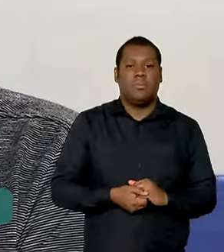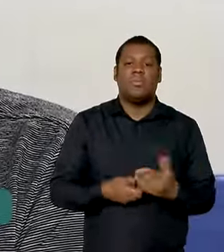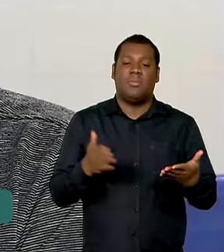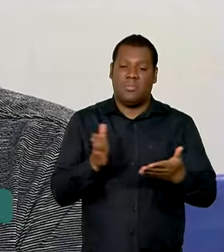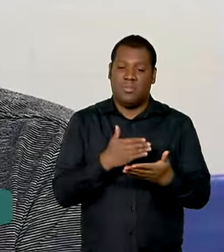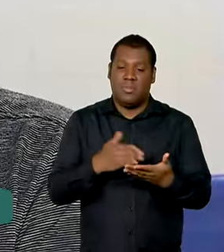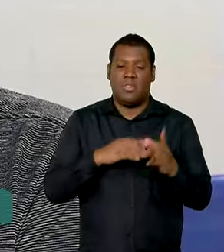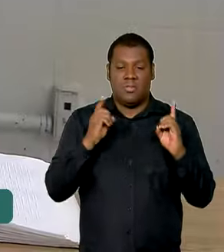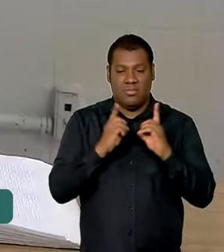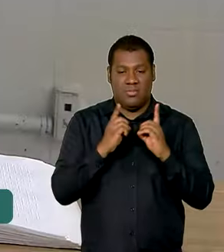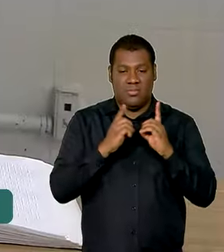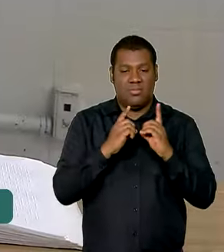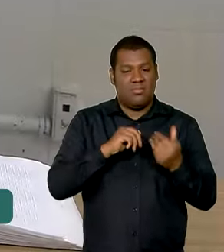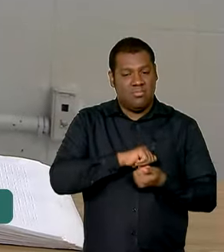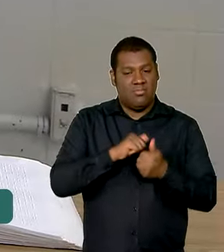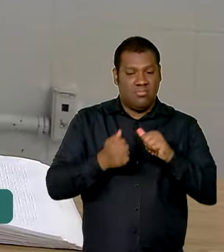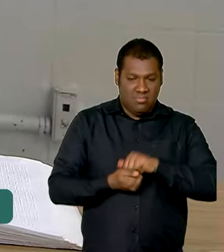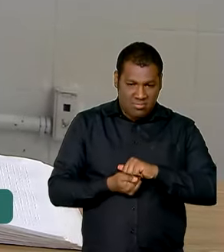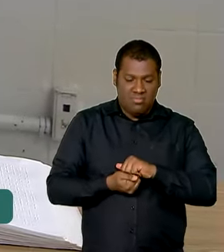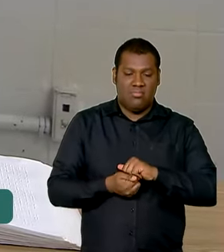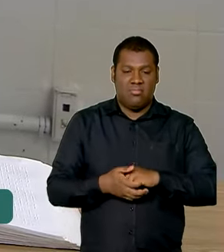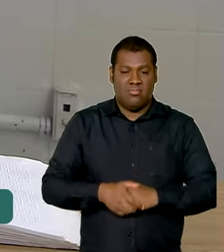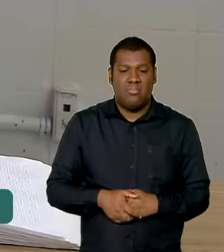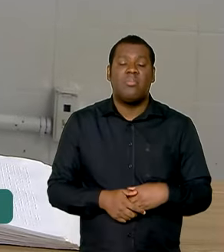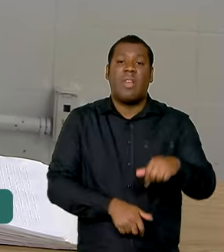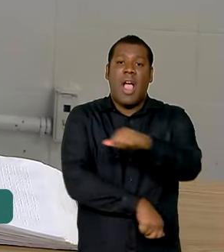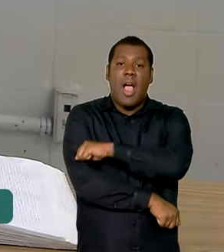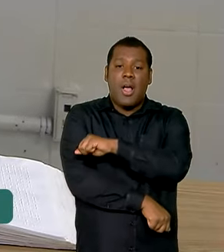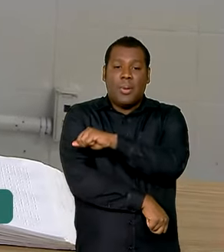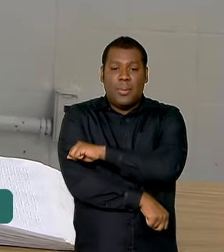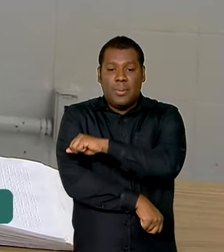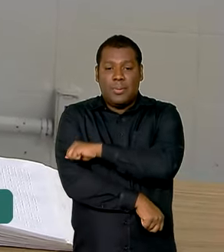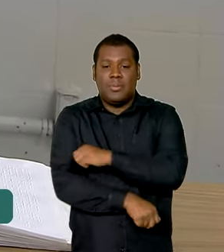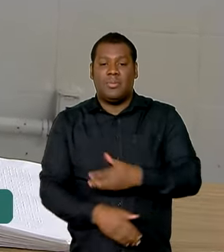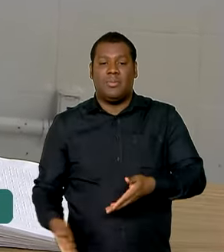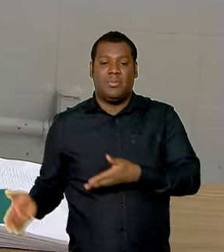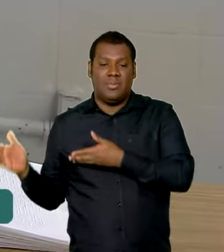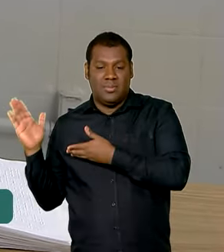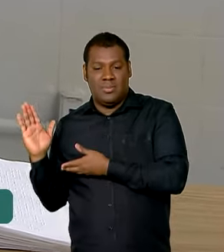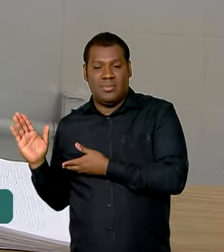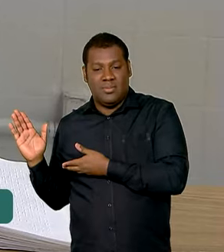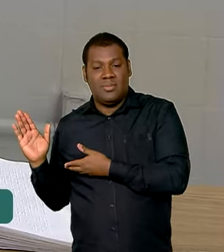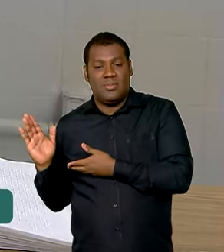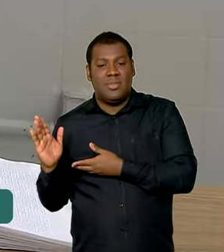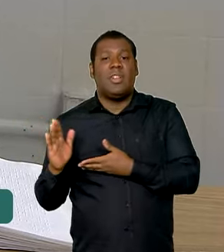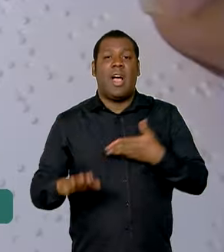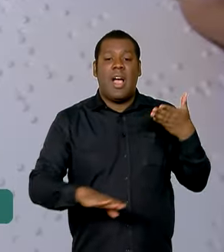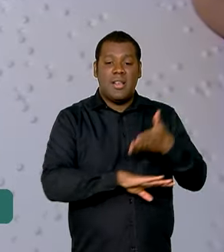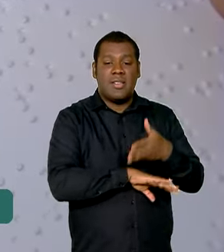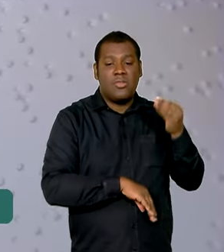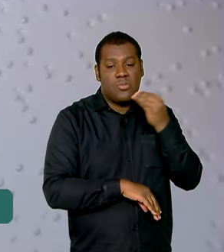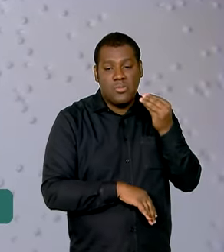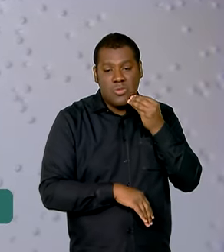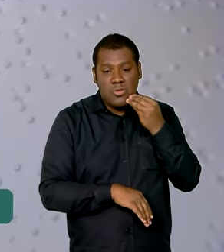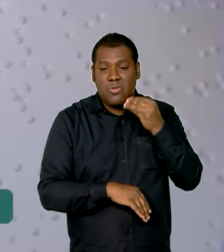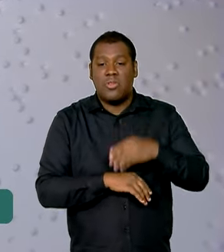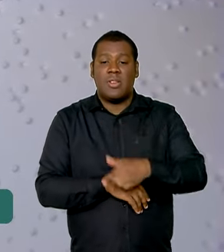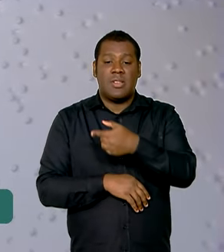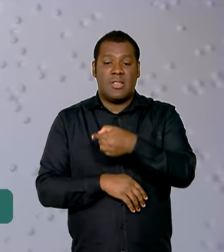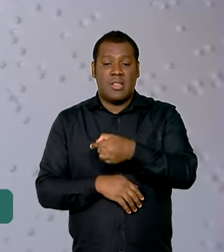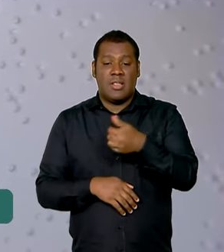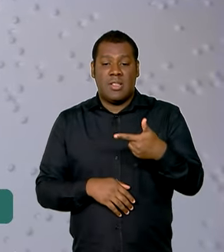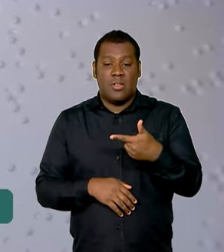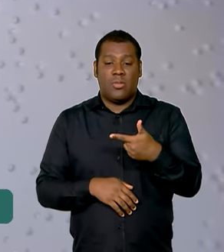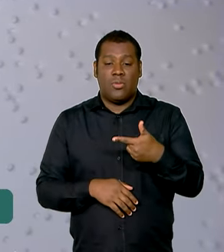para poder acompanhar em sala de aula. Para que mais estudantes como Bianca possam ter as mesmas oportunidades, 72 mil